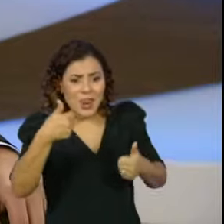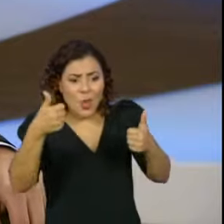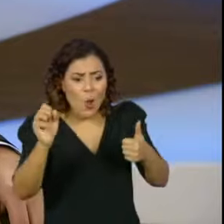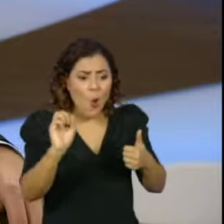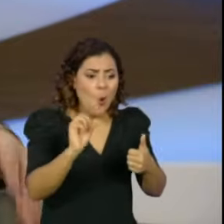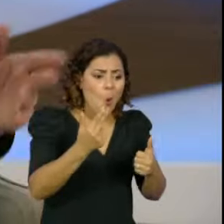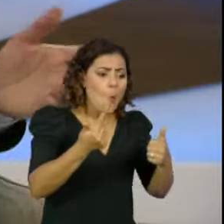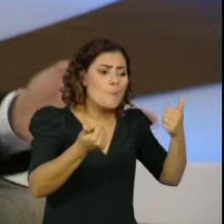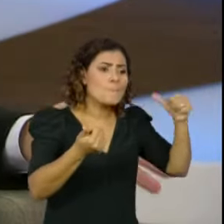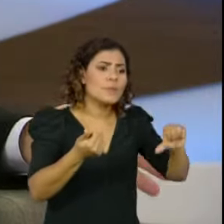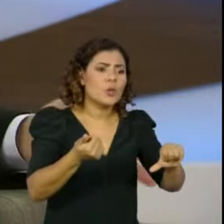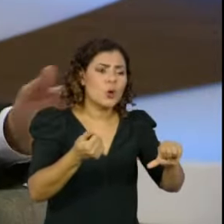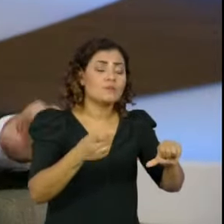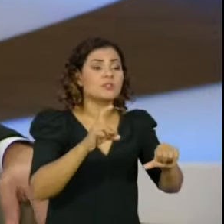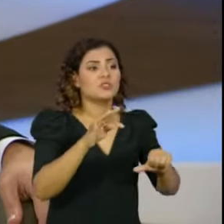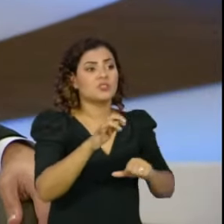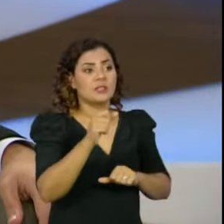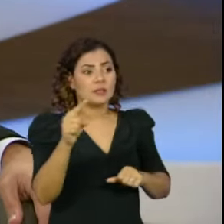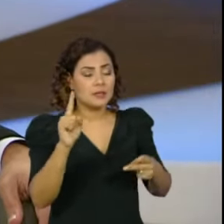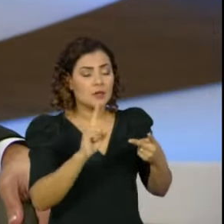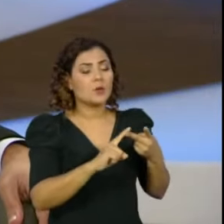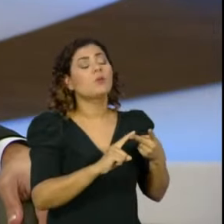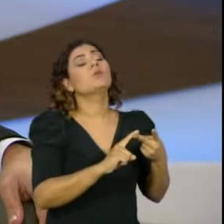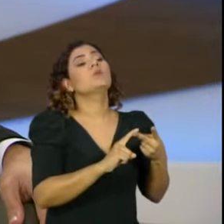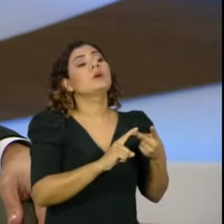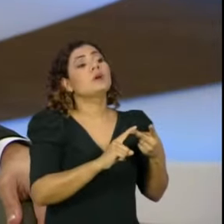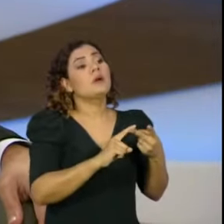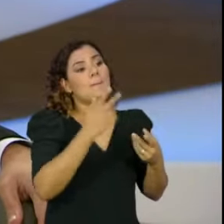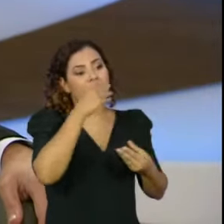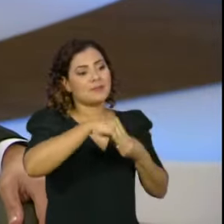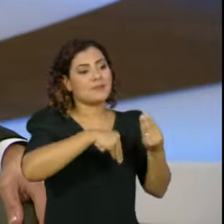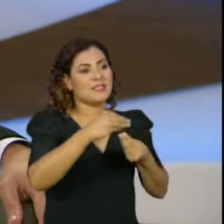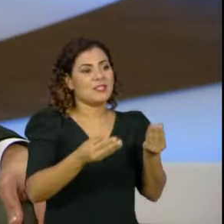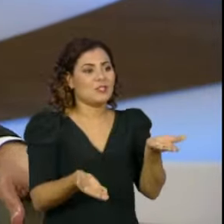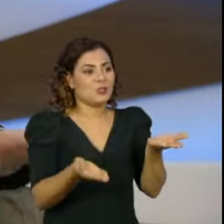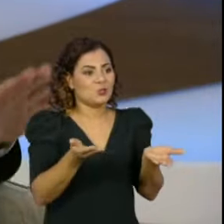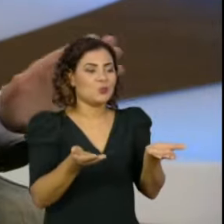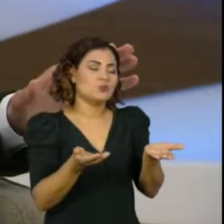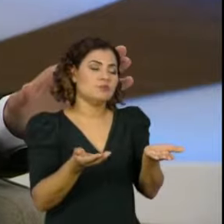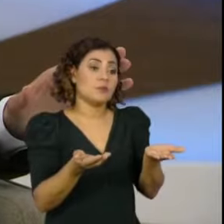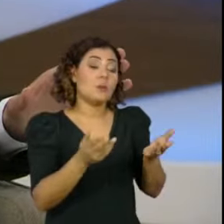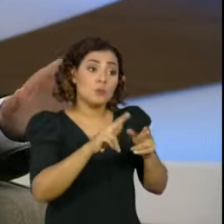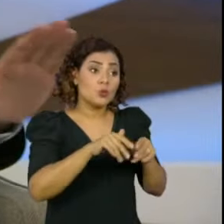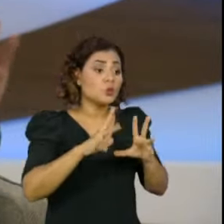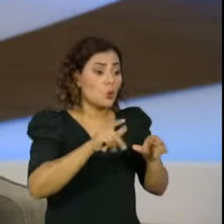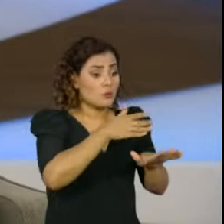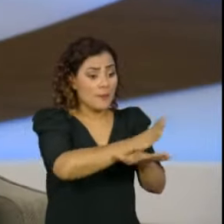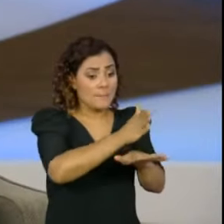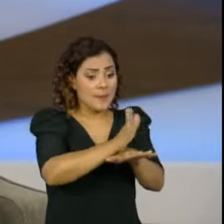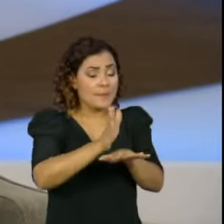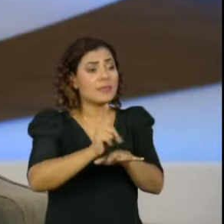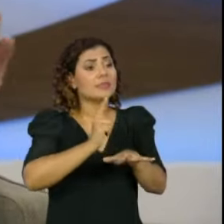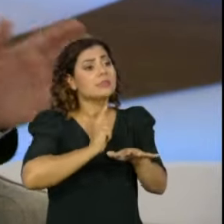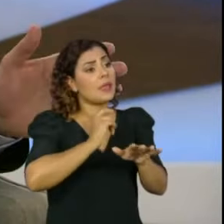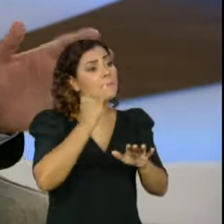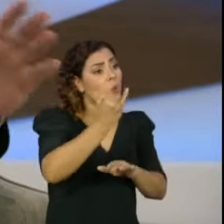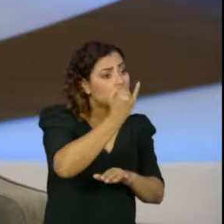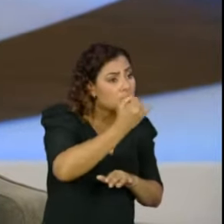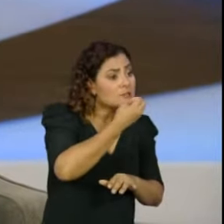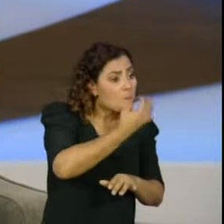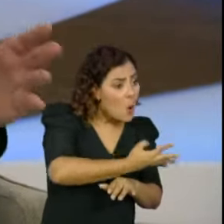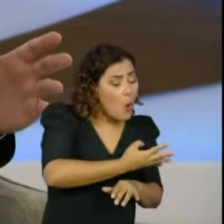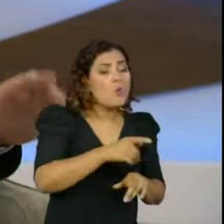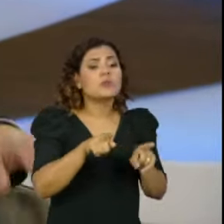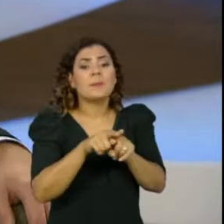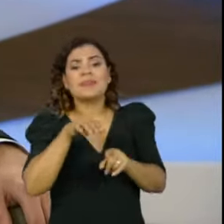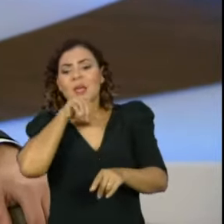pior que o distritão, que o sistema distrital misto, distrital puro. Então, todos esses sistemas têm méritos, têm deméritos,